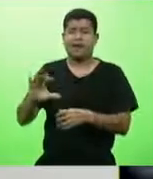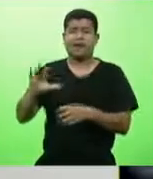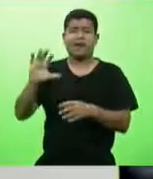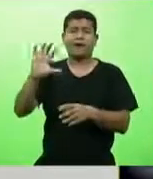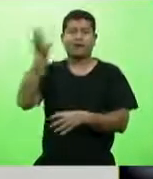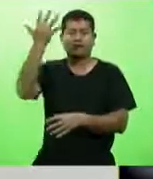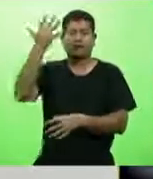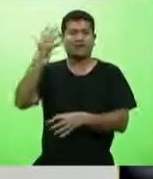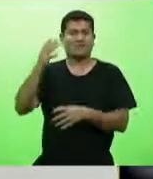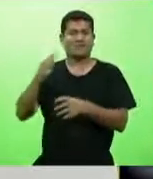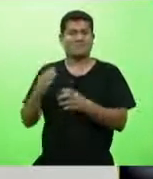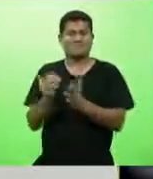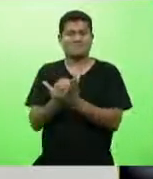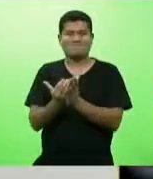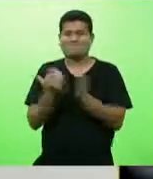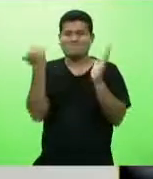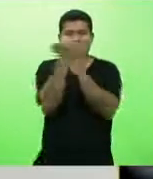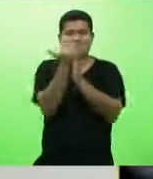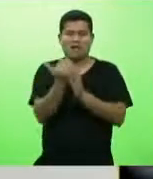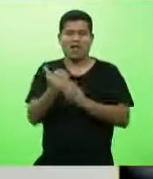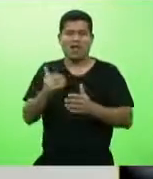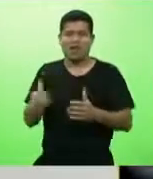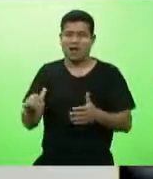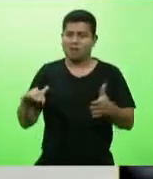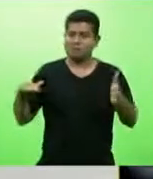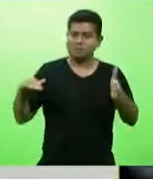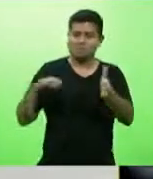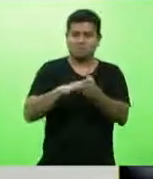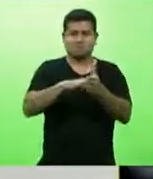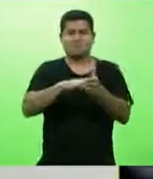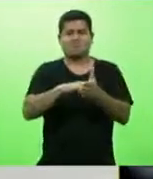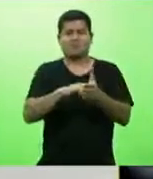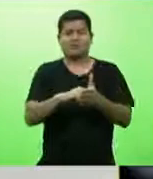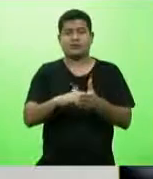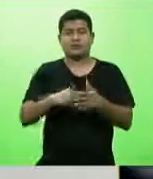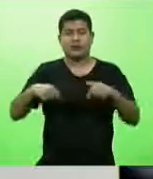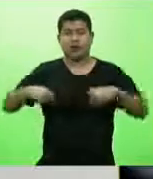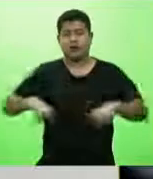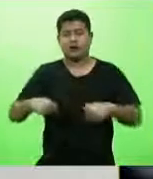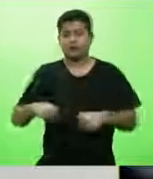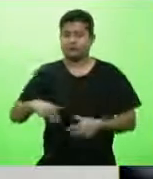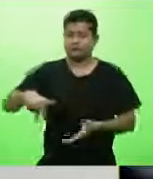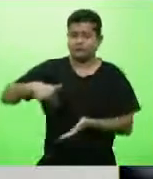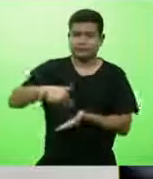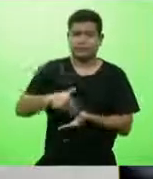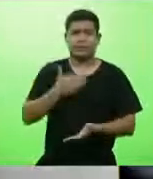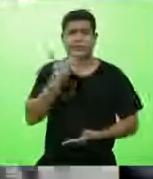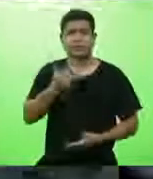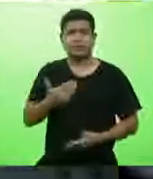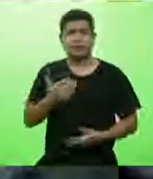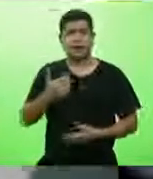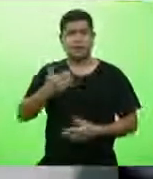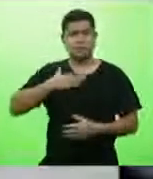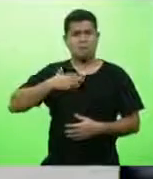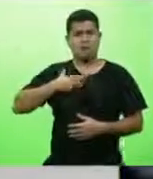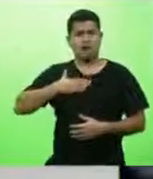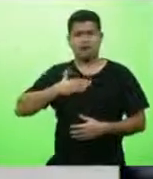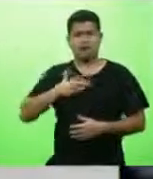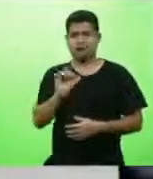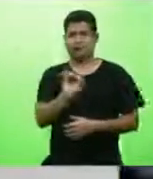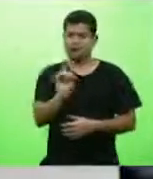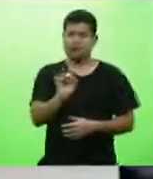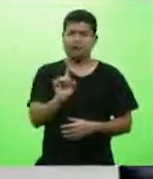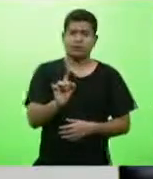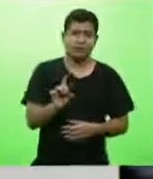então está aqui o nosso pedido, o nosso apelo, que não é do deputado Silvio somente, mas sim